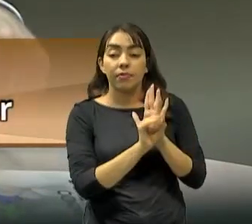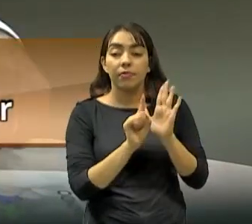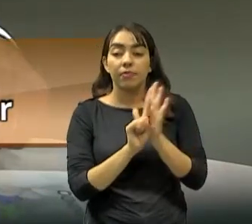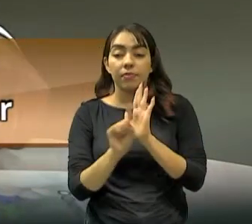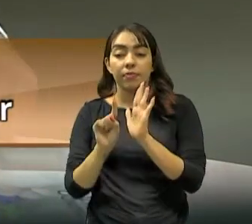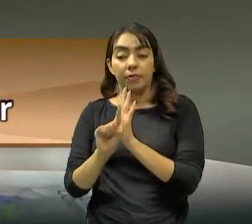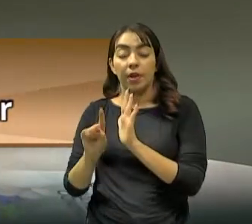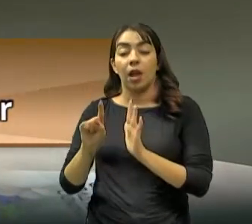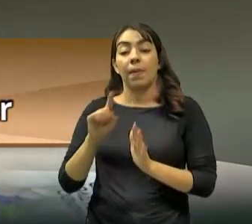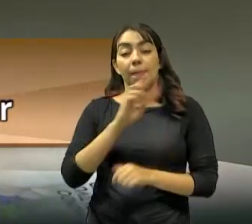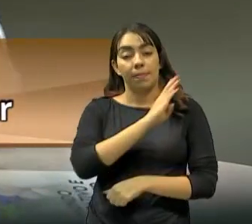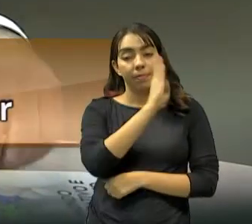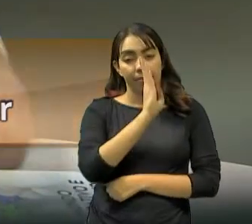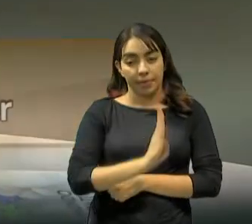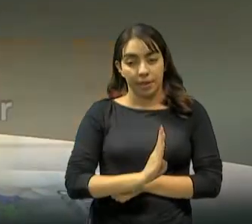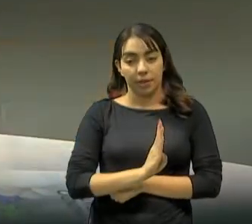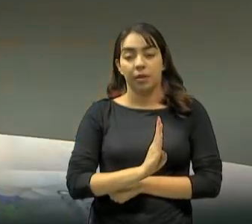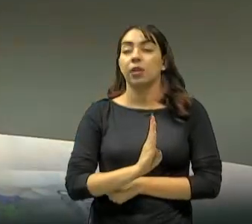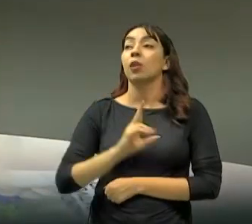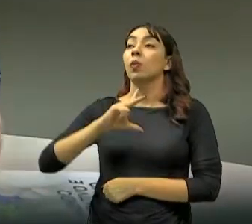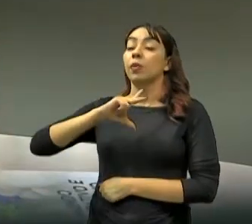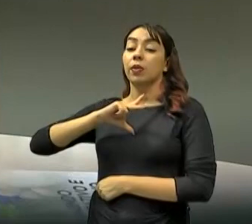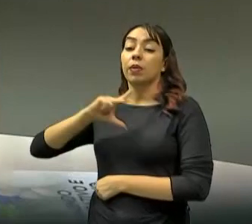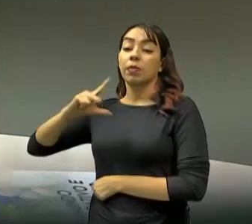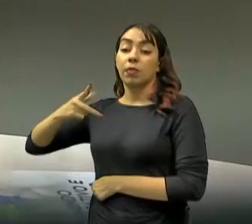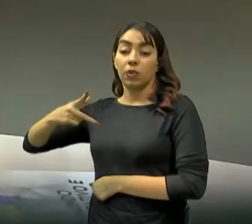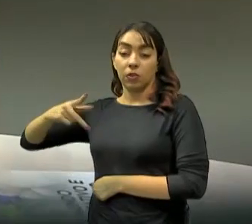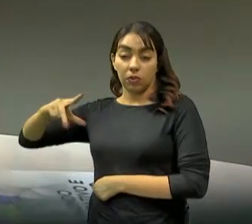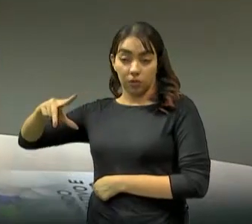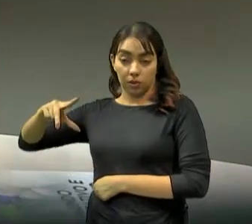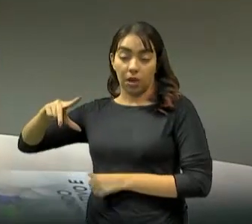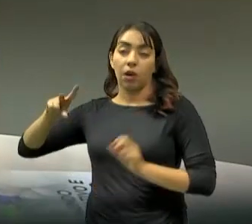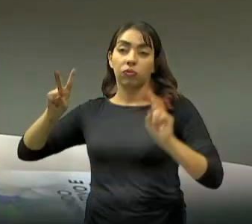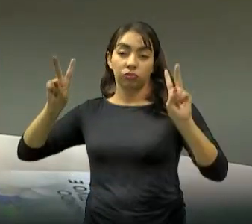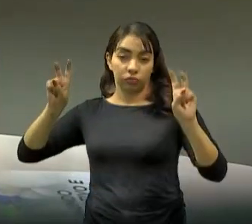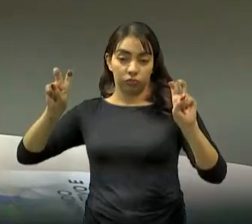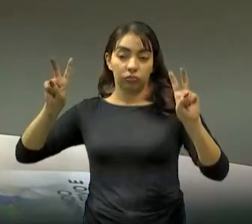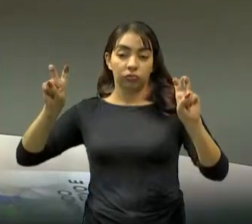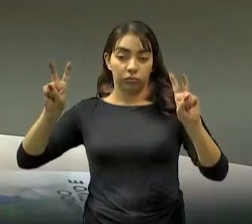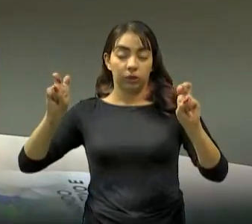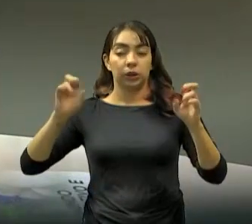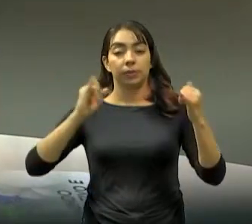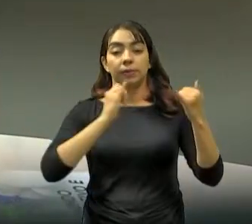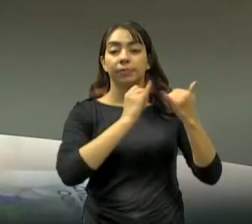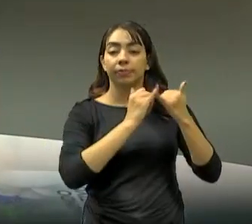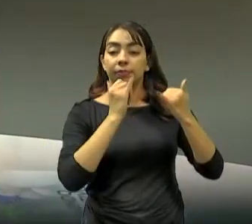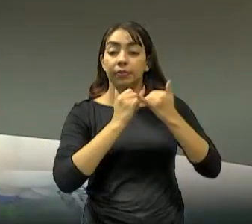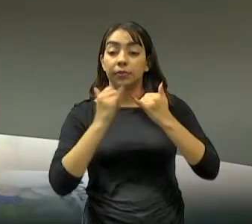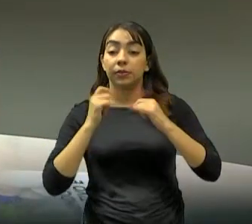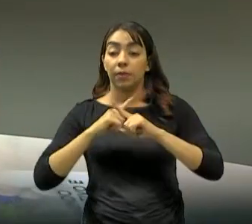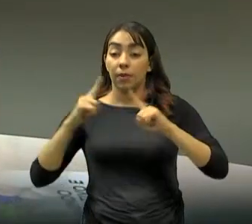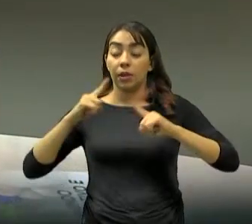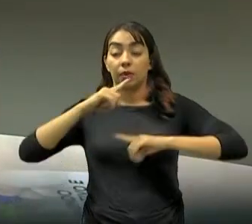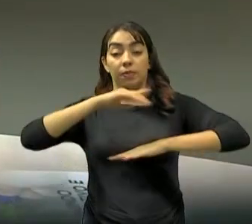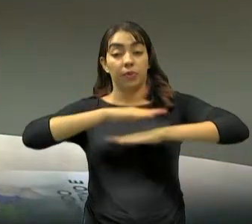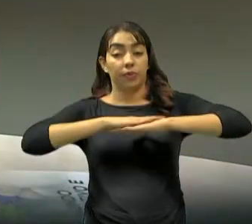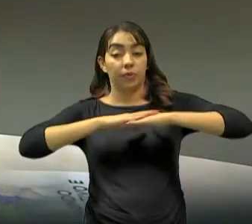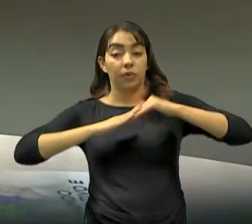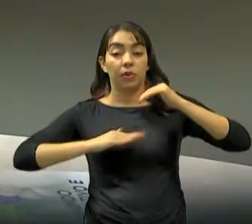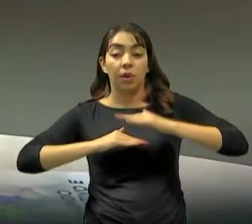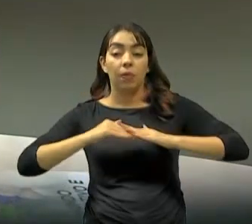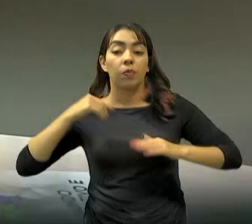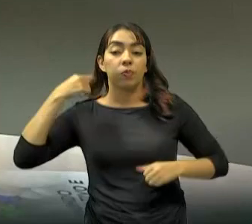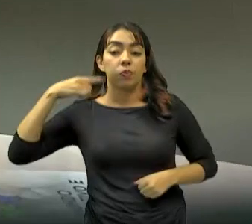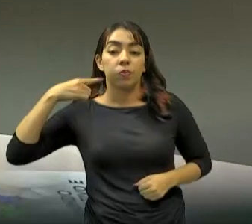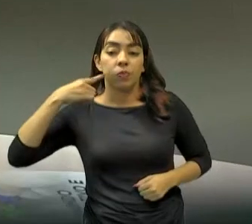em Portugal, ou né, do nosso hall de conhecimentos das várias especialidades, né, ou seja, temos advogados,